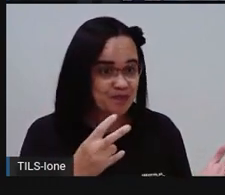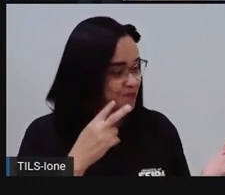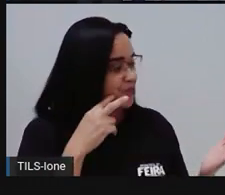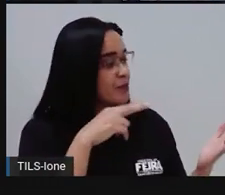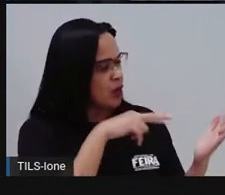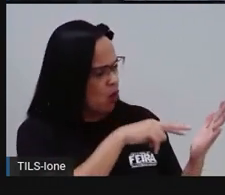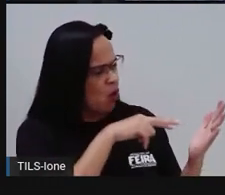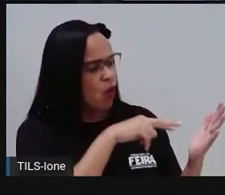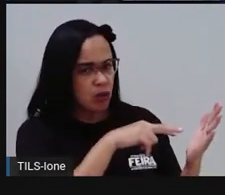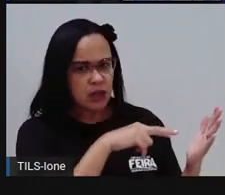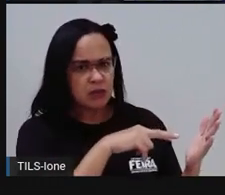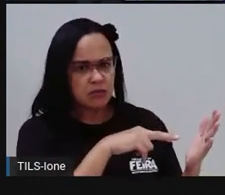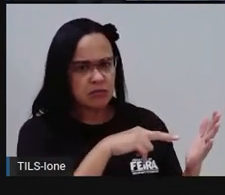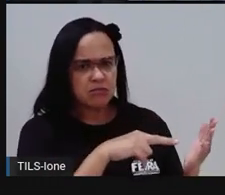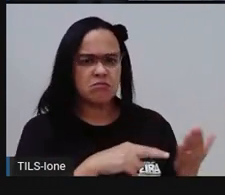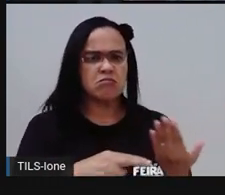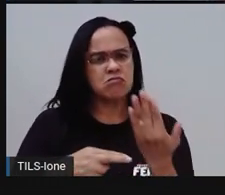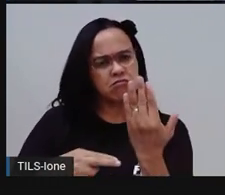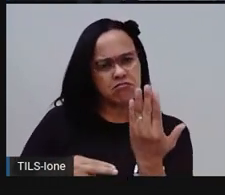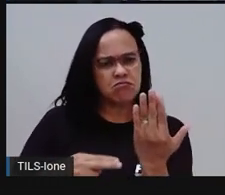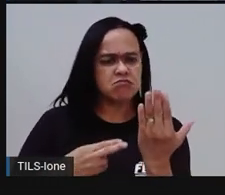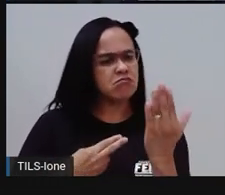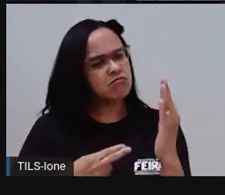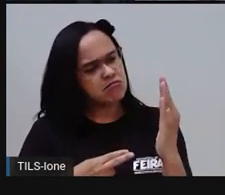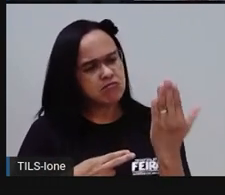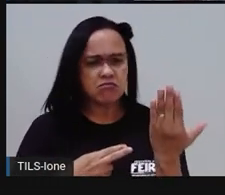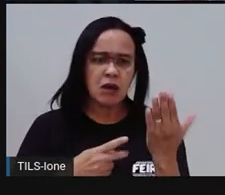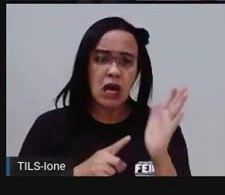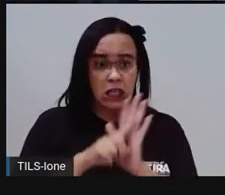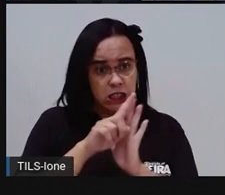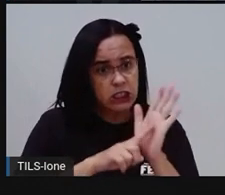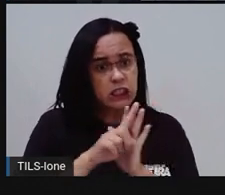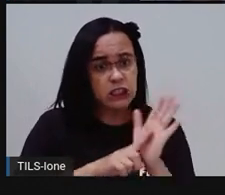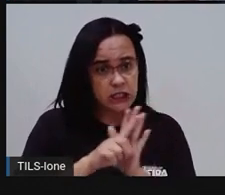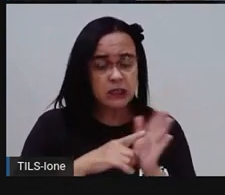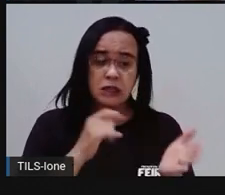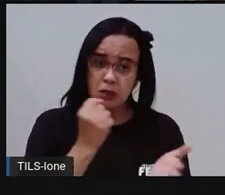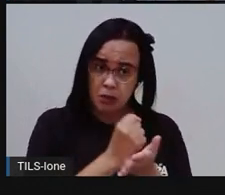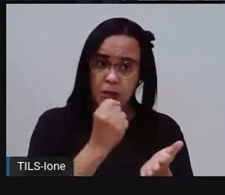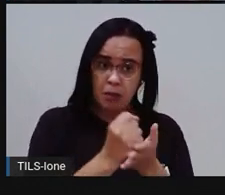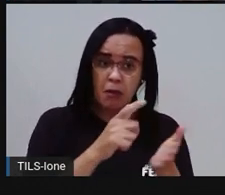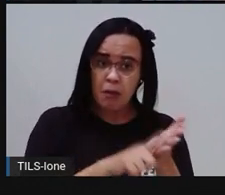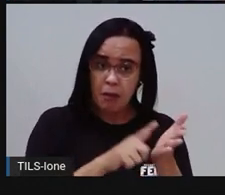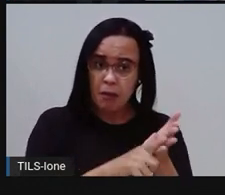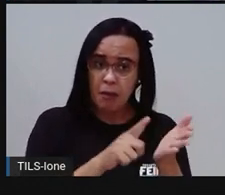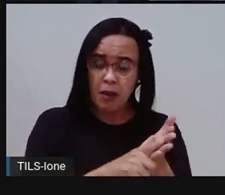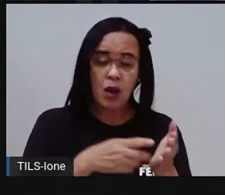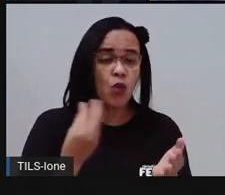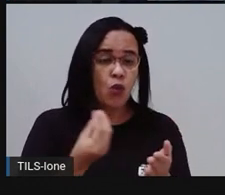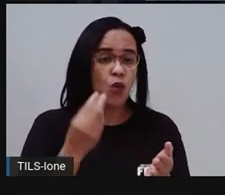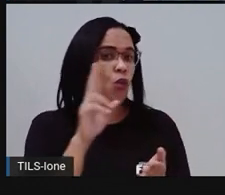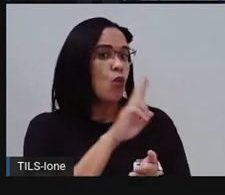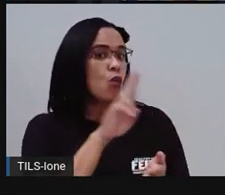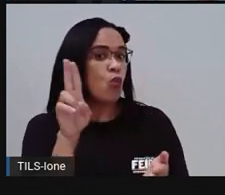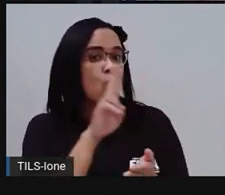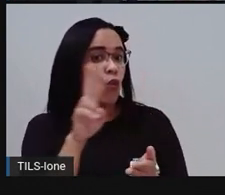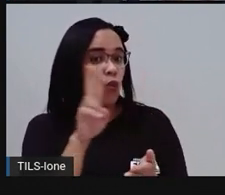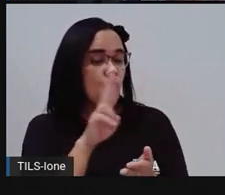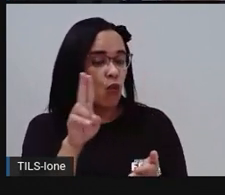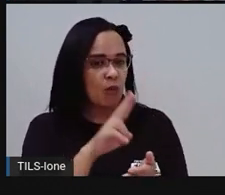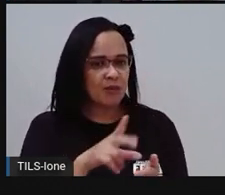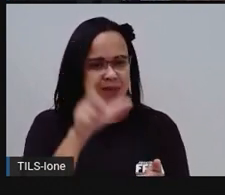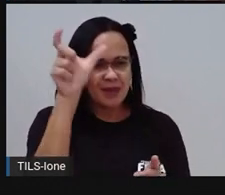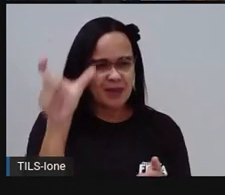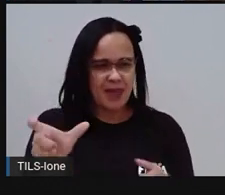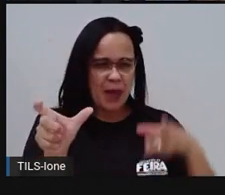a frente e o verso da conta, percebam que tem o nome, geralmente vem o nome do dono da casa, e aí